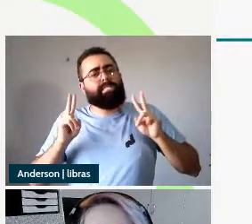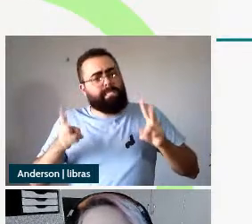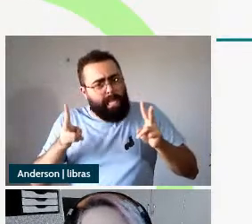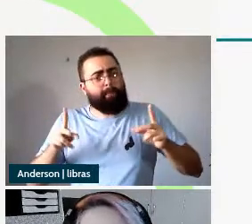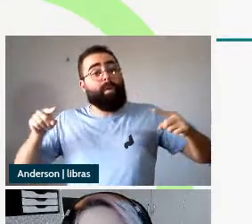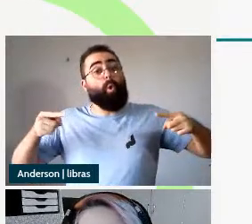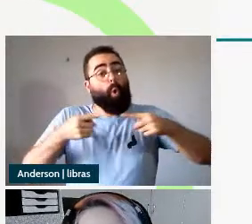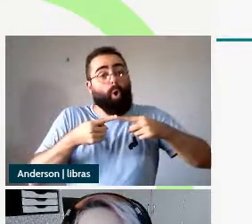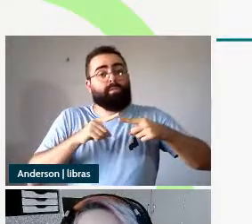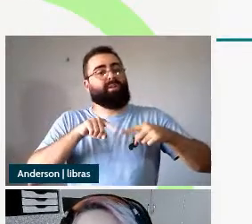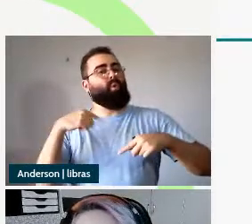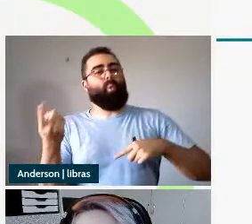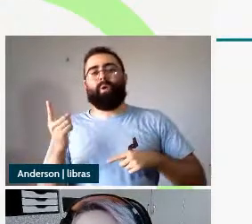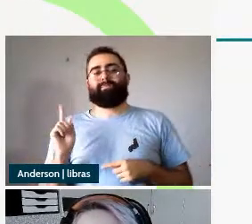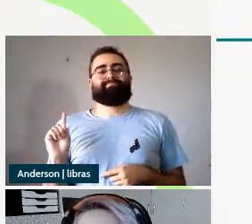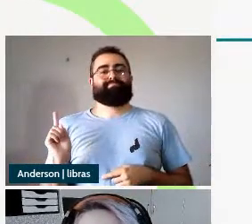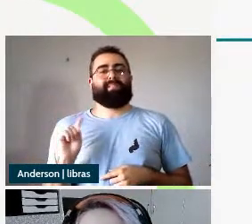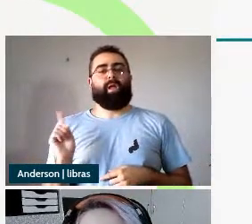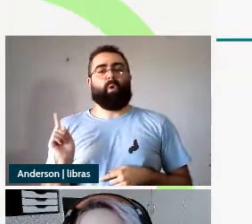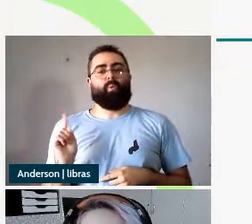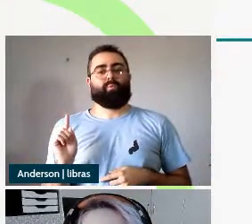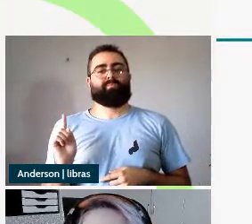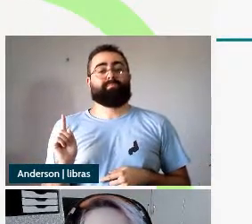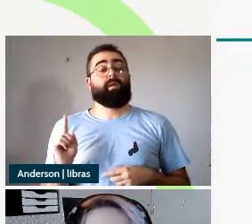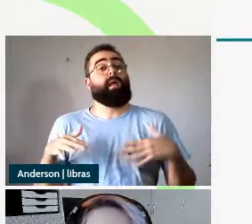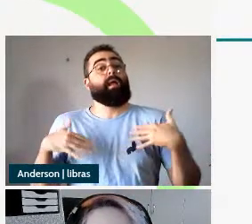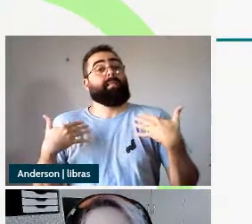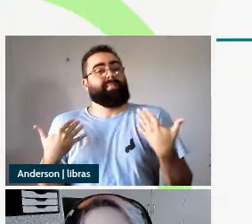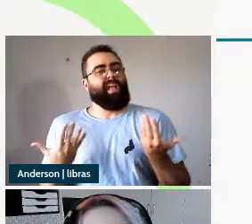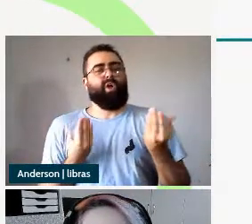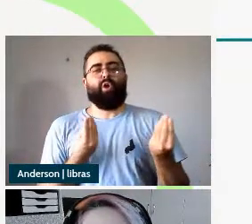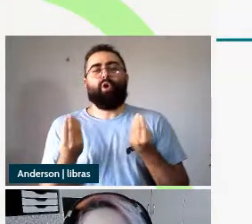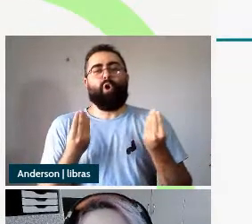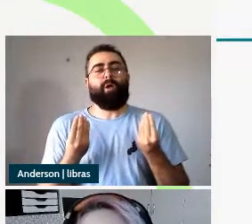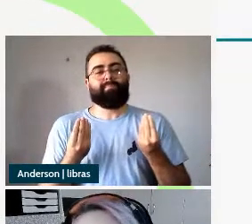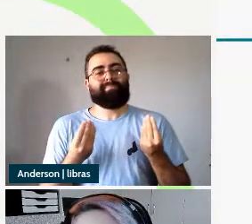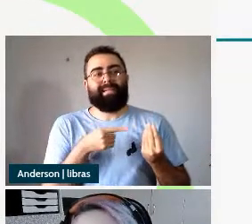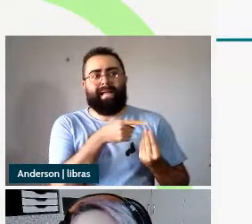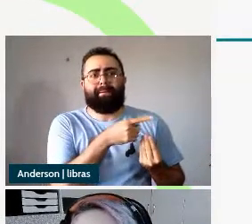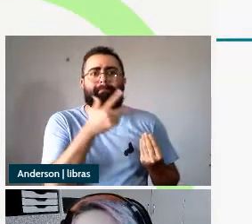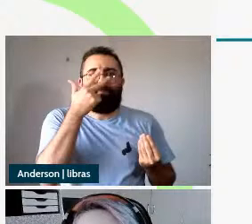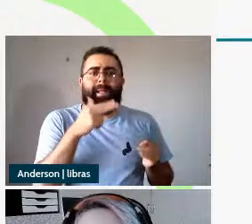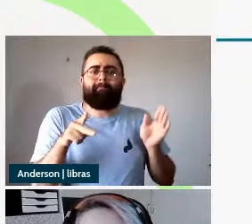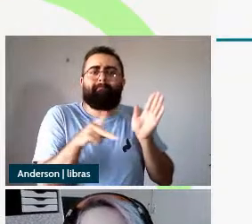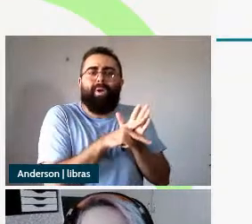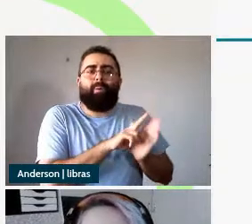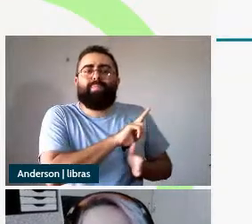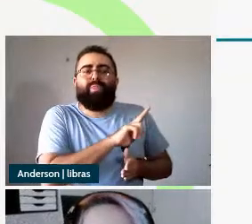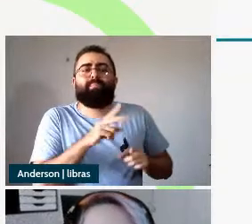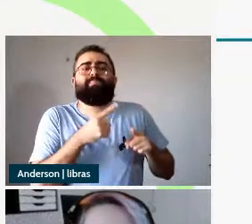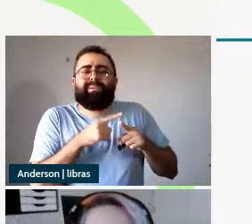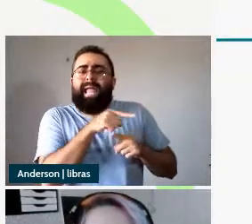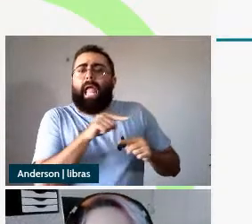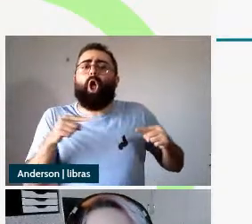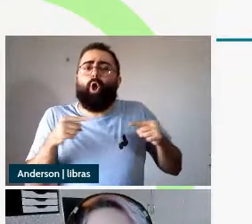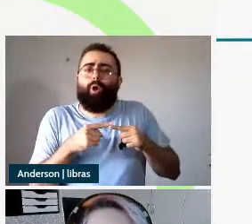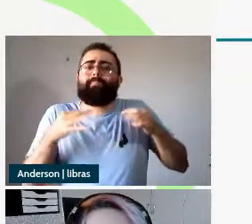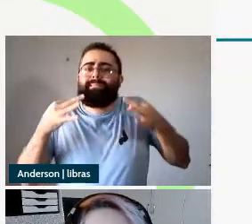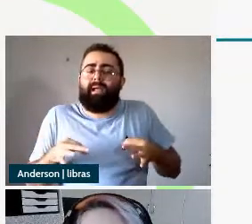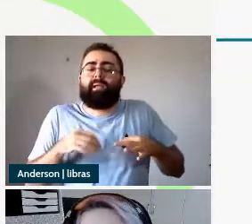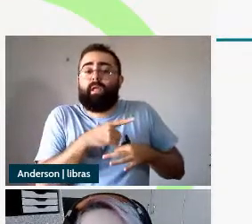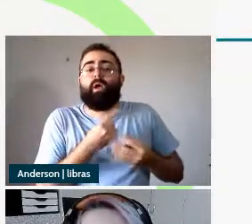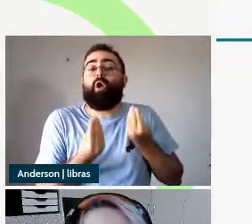para dar conta dessas propriedades nominais a gente tem um mecanismo de agree e o que vai